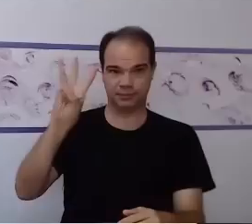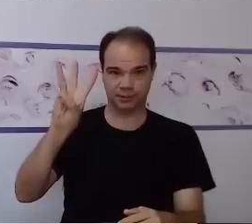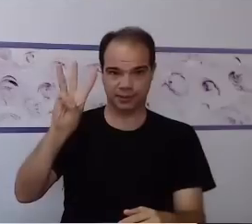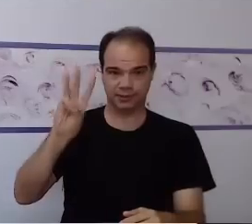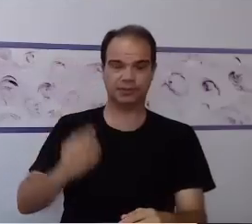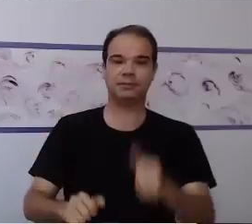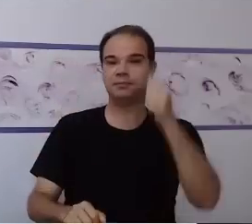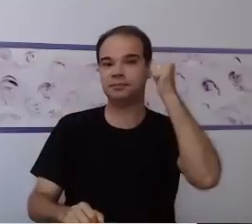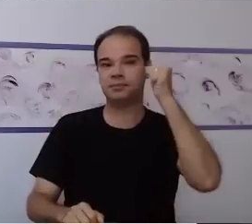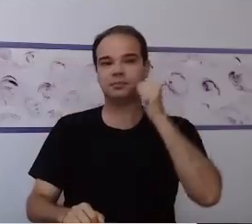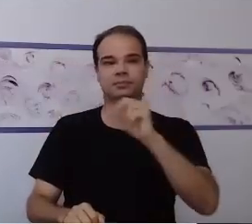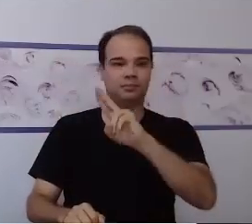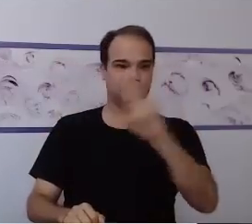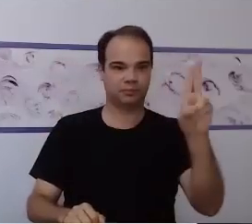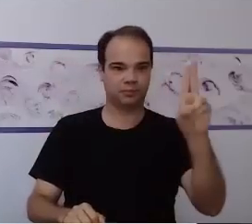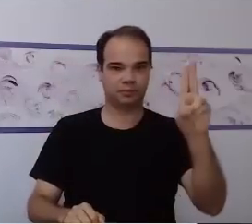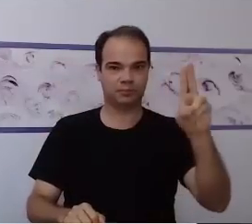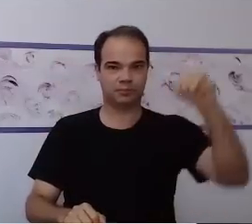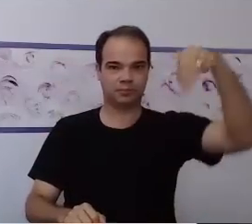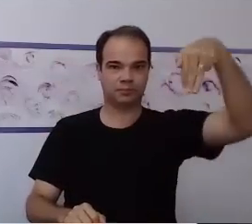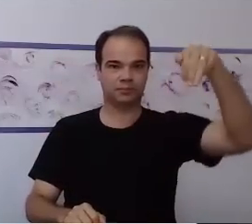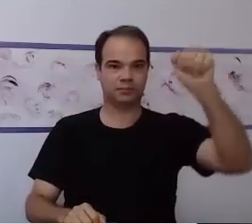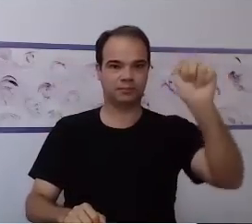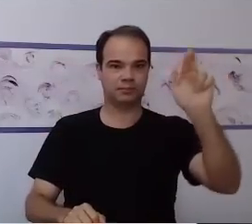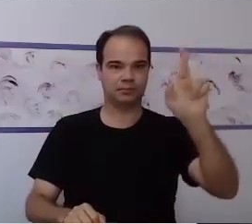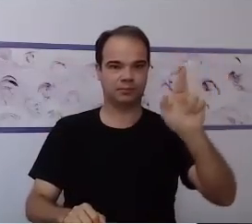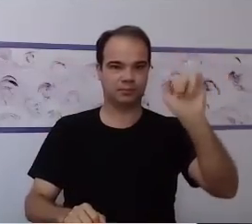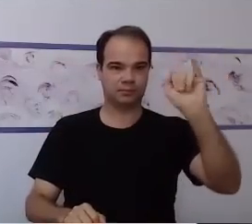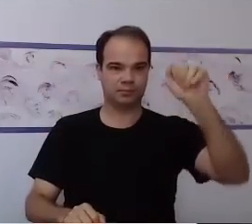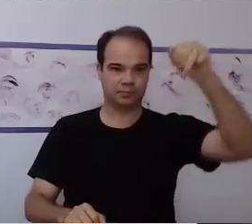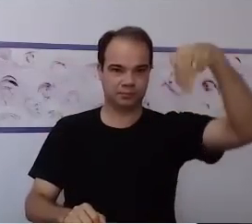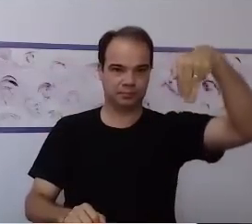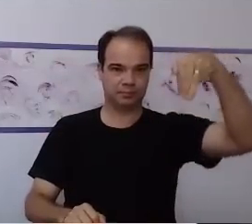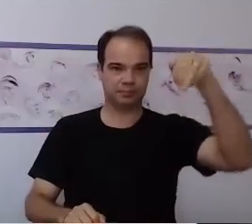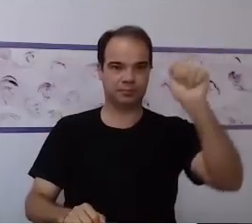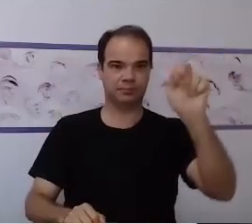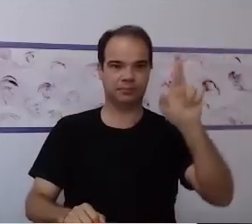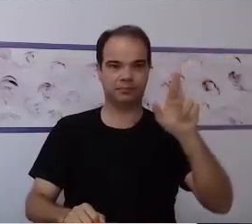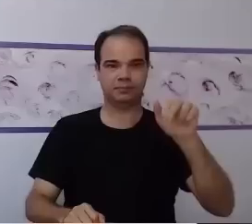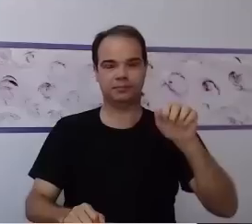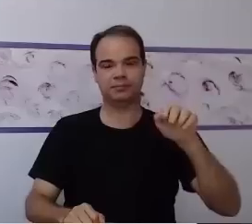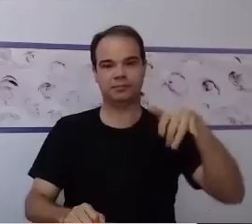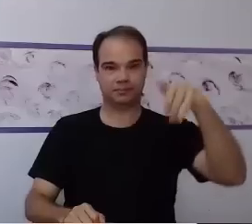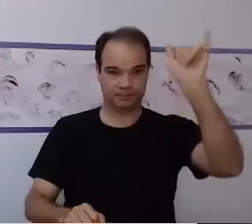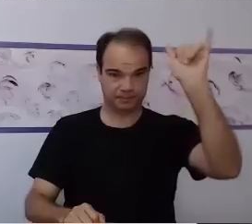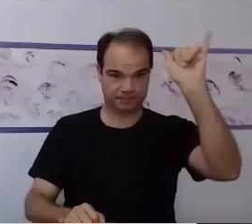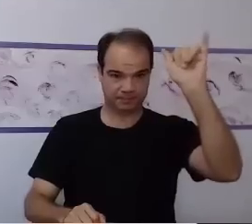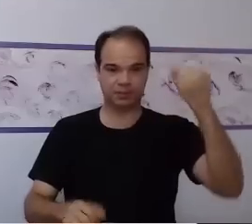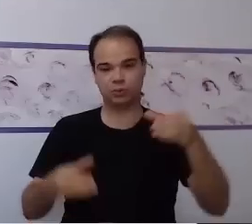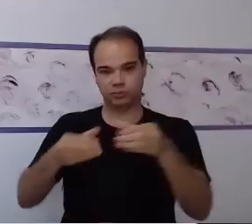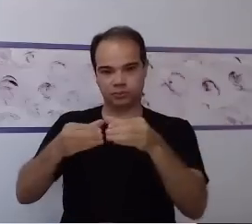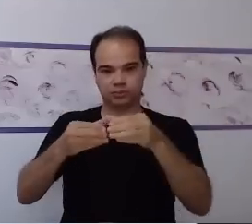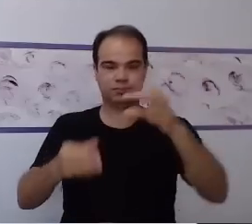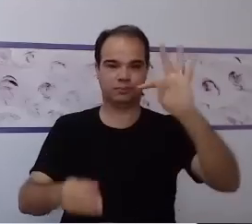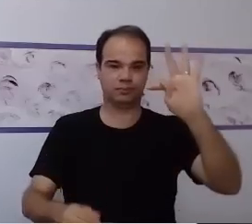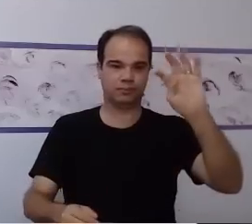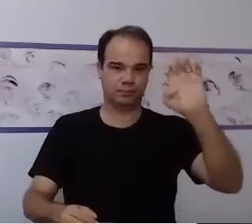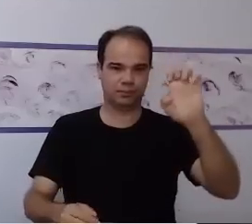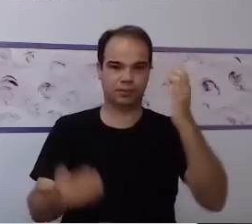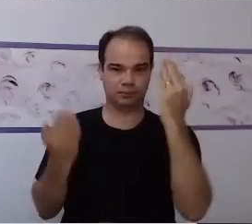Olá pessoal, meu nome é Mari Meire, sou técnica da Educação Especial da equipe TEA. Sou